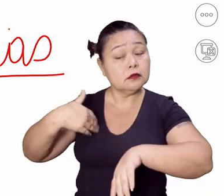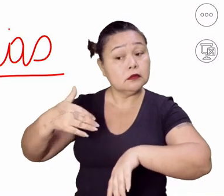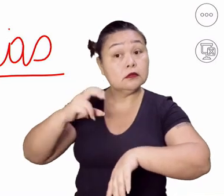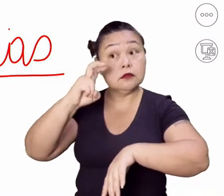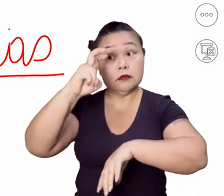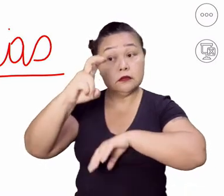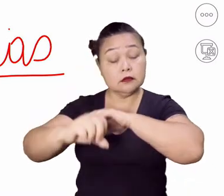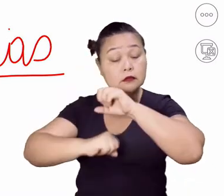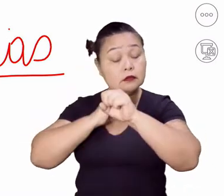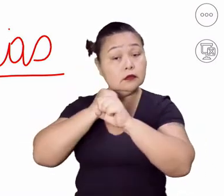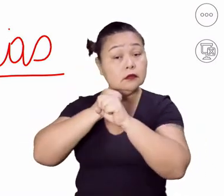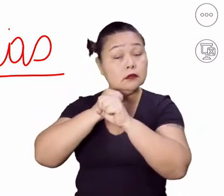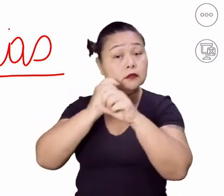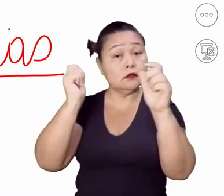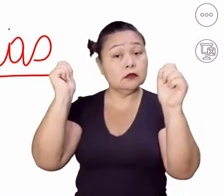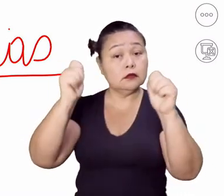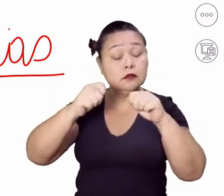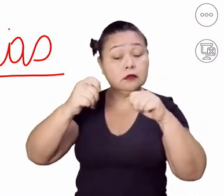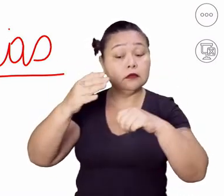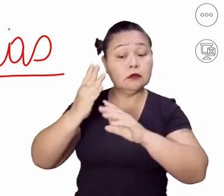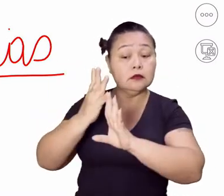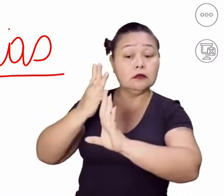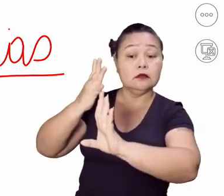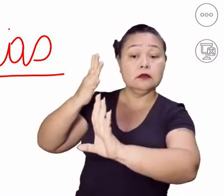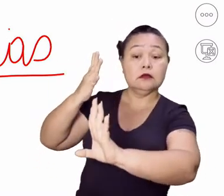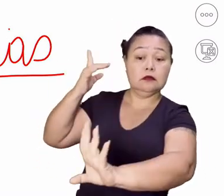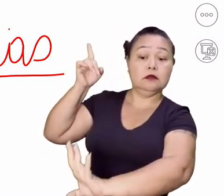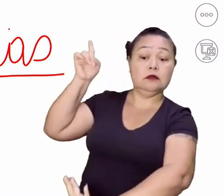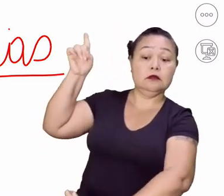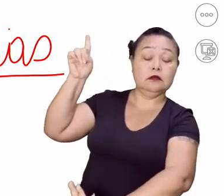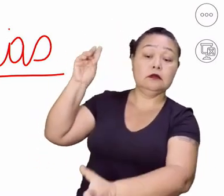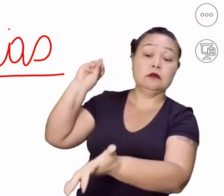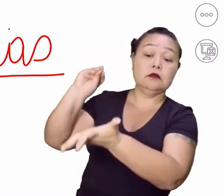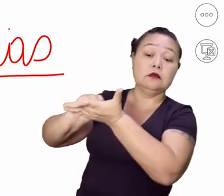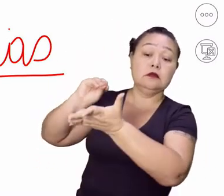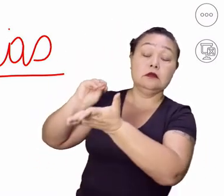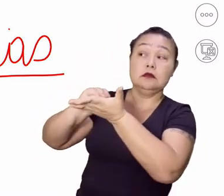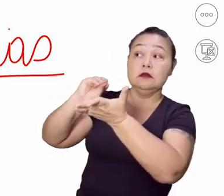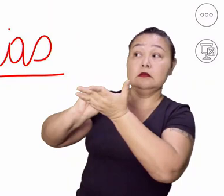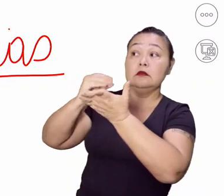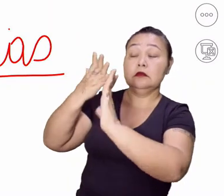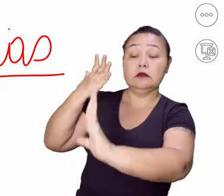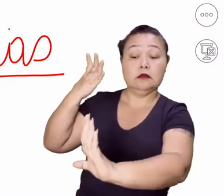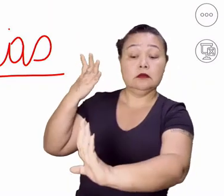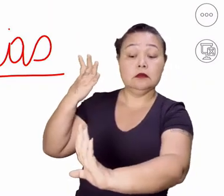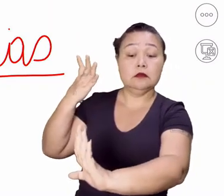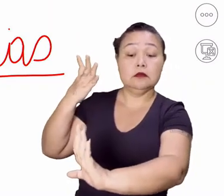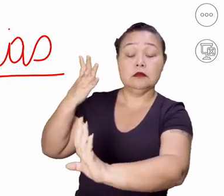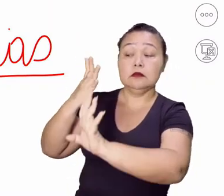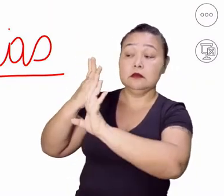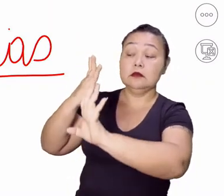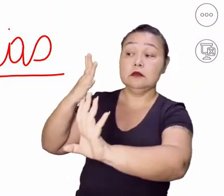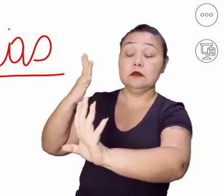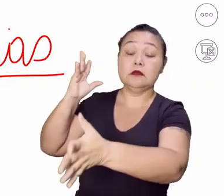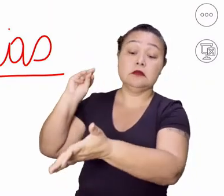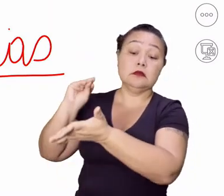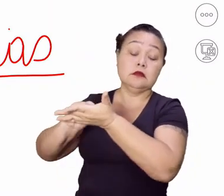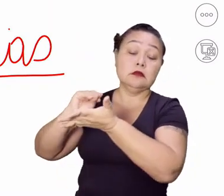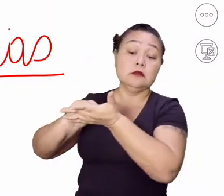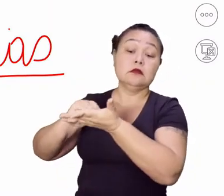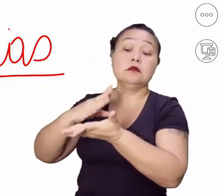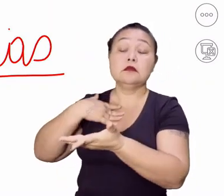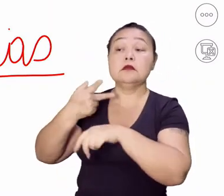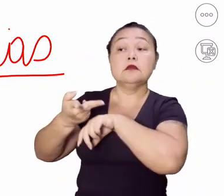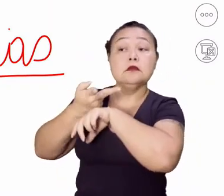daqui a cinco anos, vocês podem estar nessa fila aqui, ó, de desempregados. Espero que não. Então, para isso não acontecer,